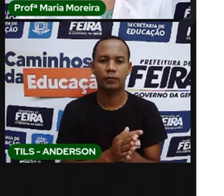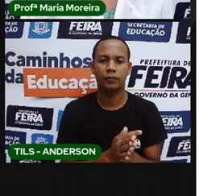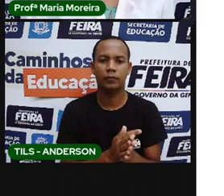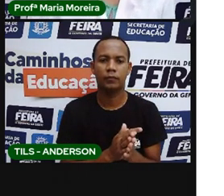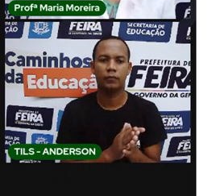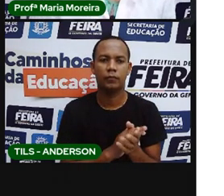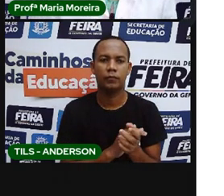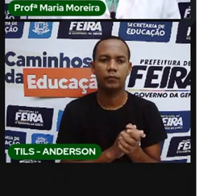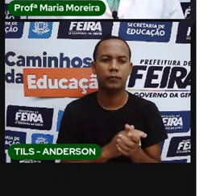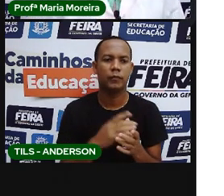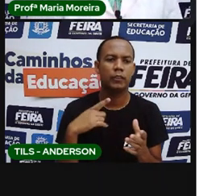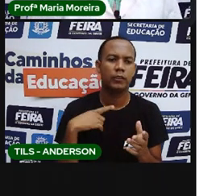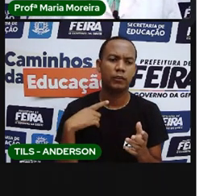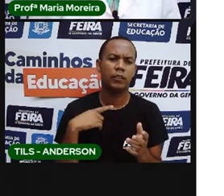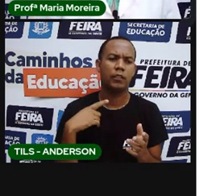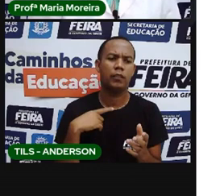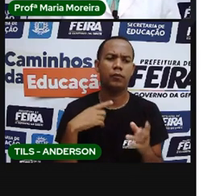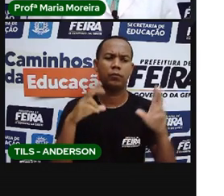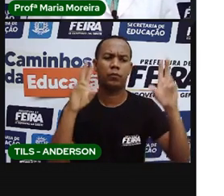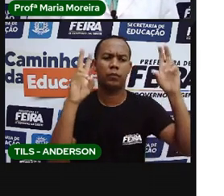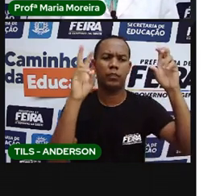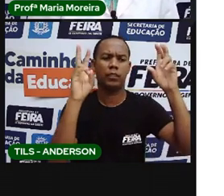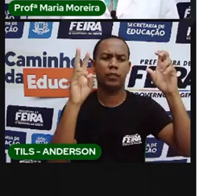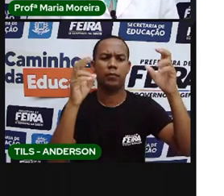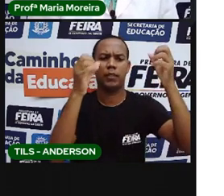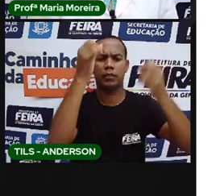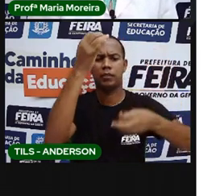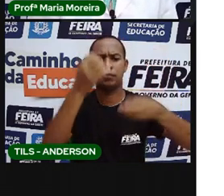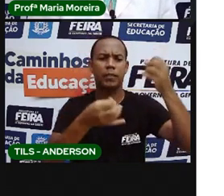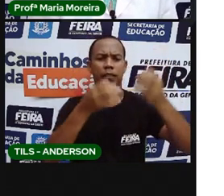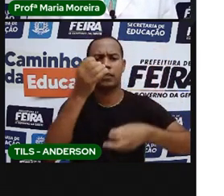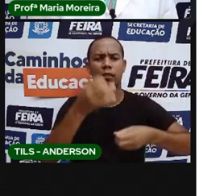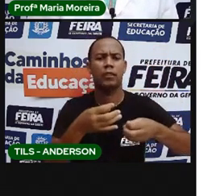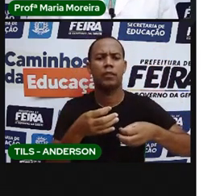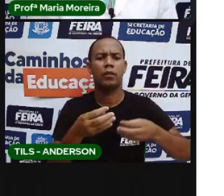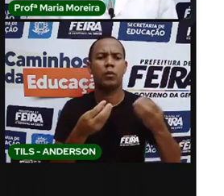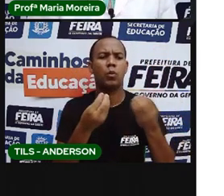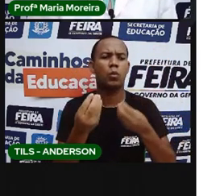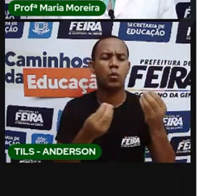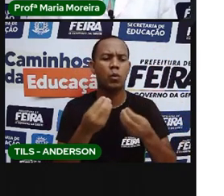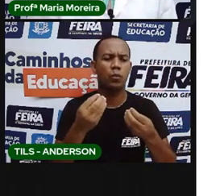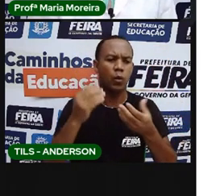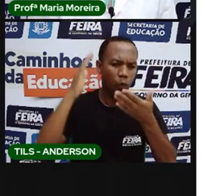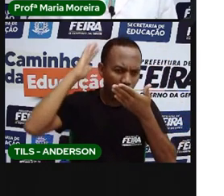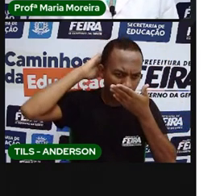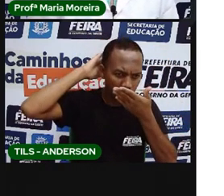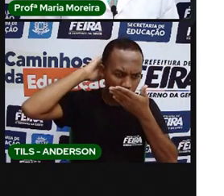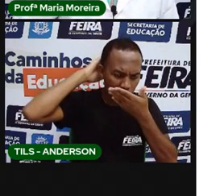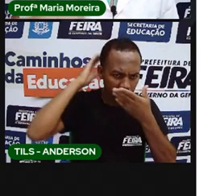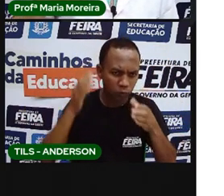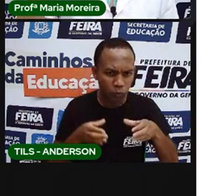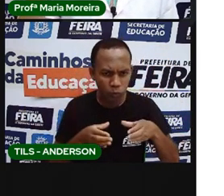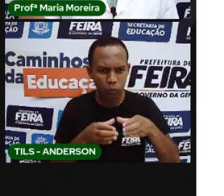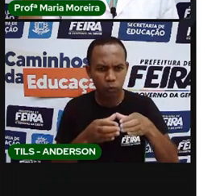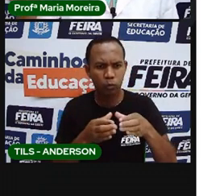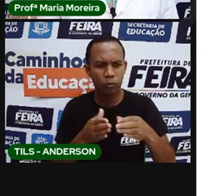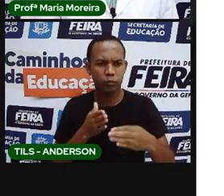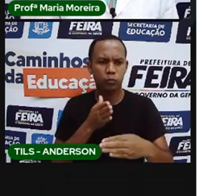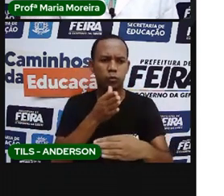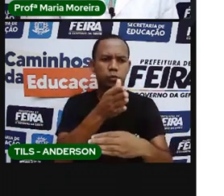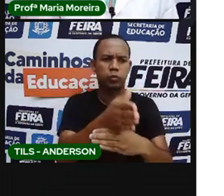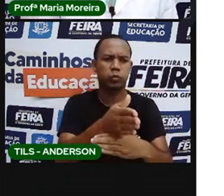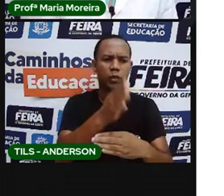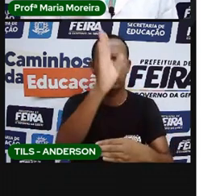Traz um texto que fala sobre a chegada dos indígenas no Brasil. fala sobre os